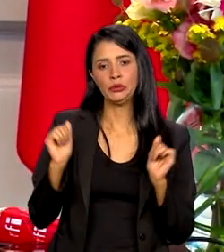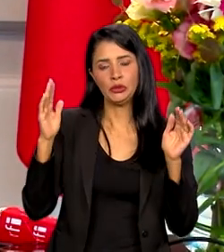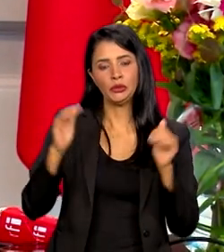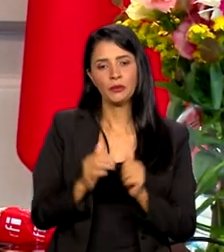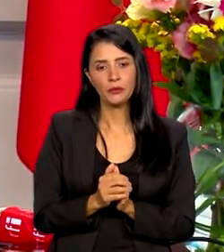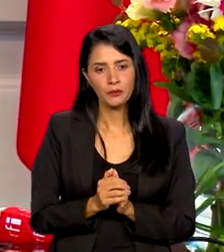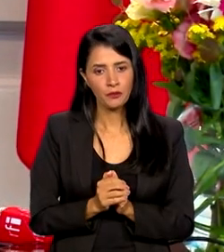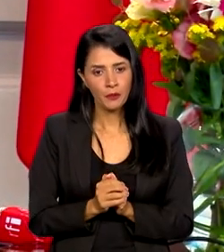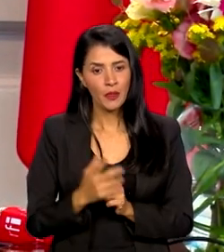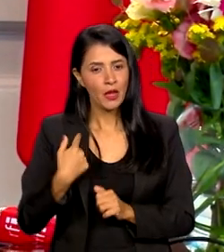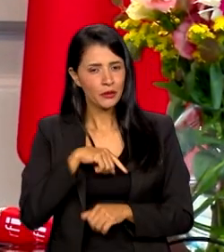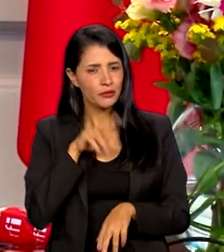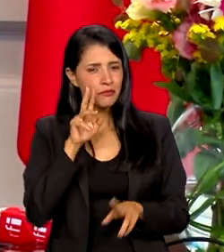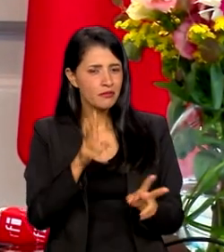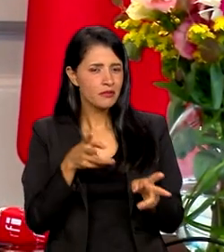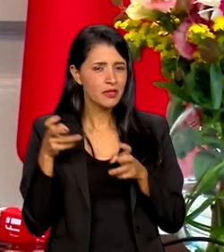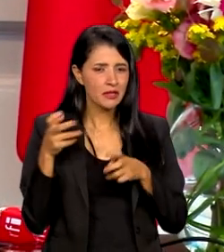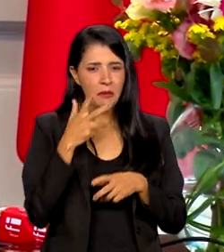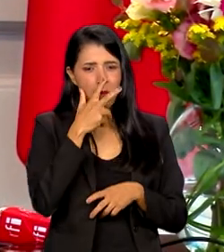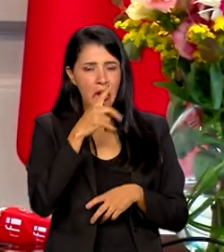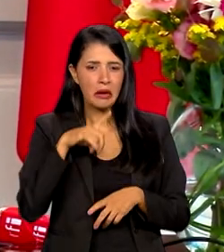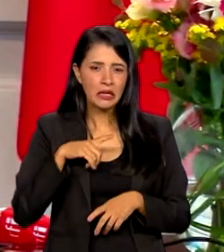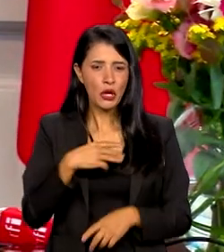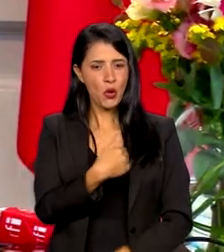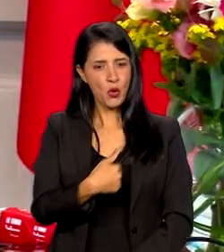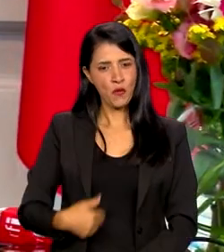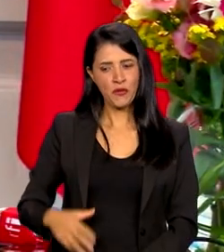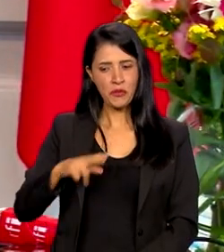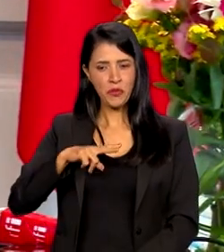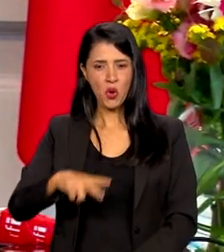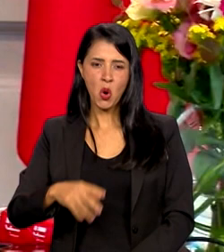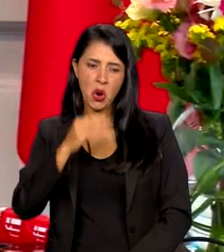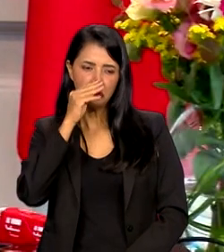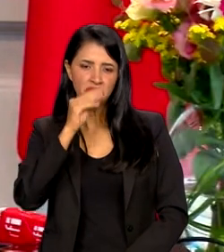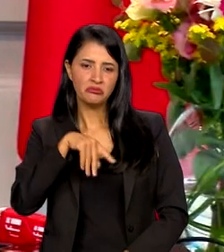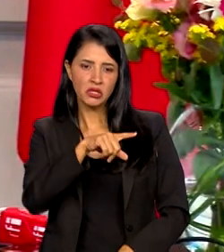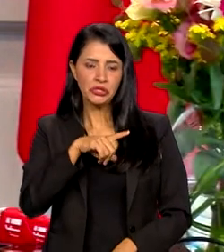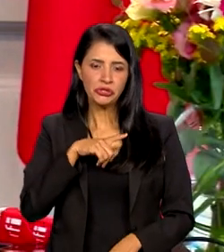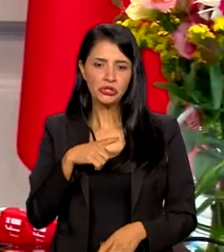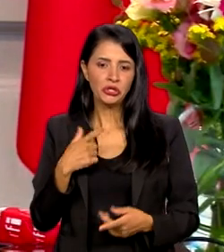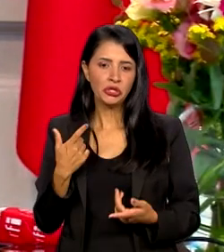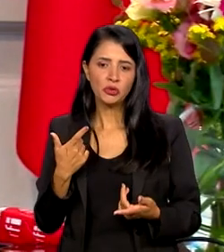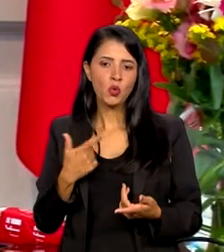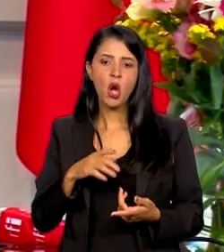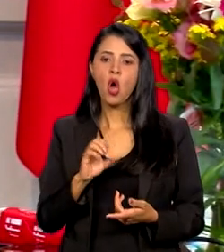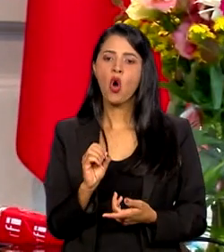Porque a gente percebe uma indisposição do governo português de comprar briga com as ordens.